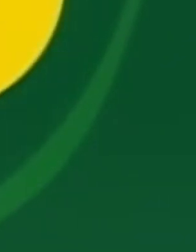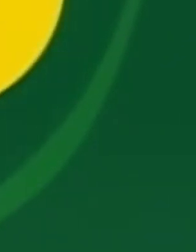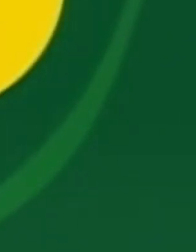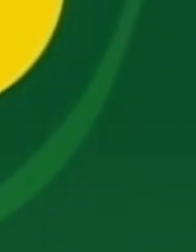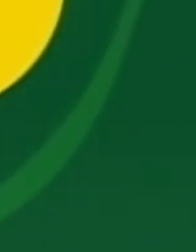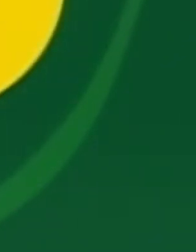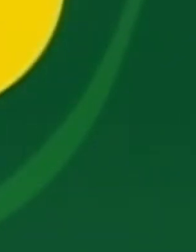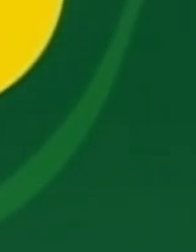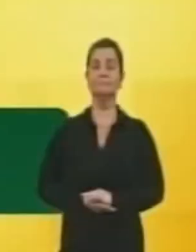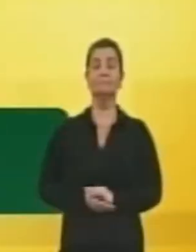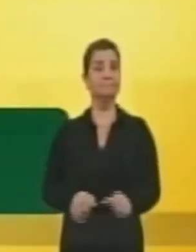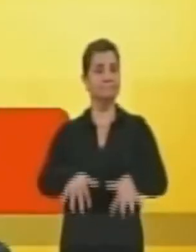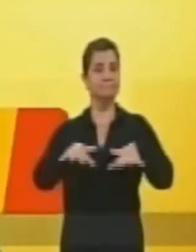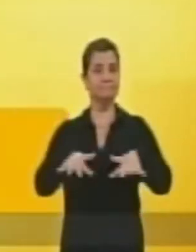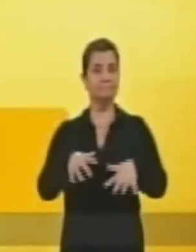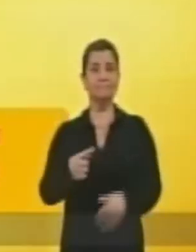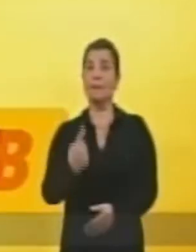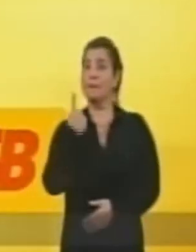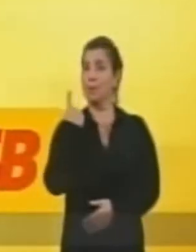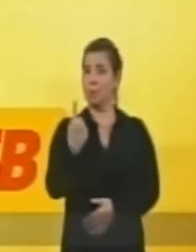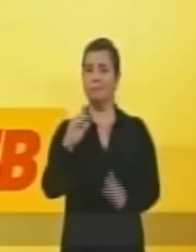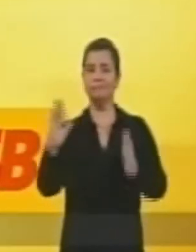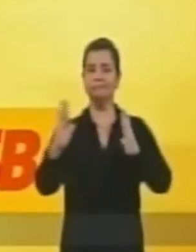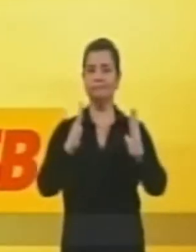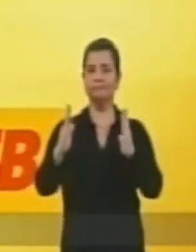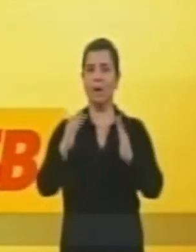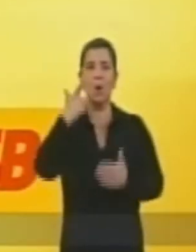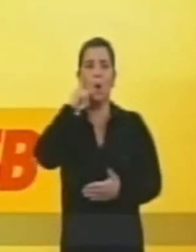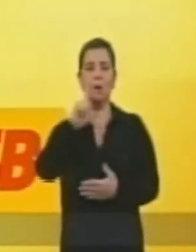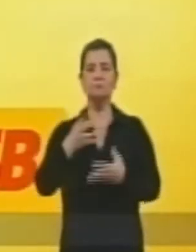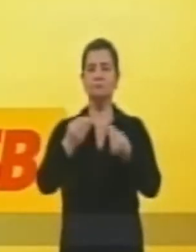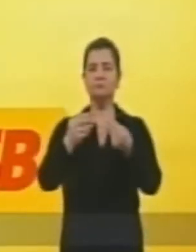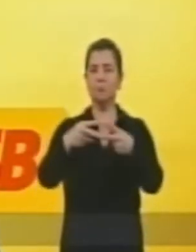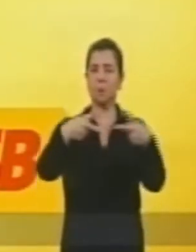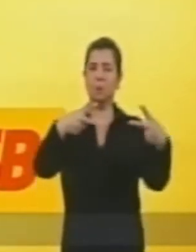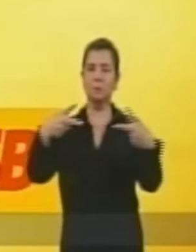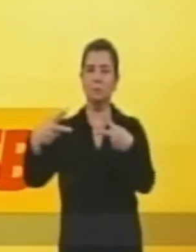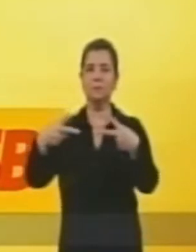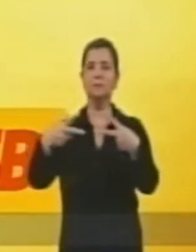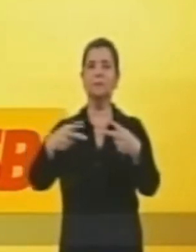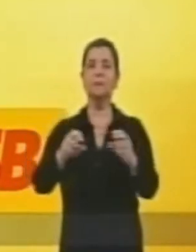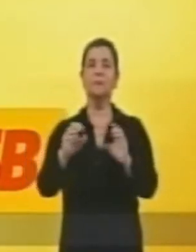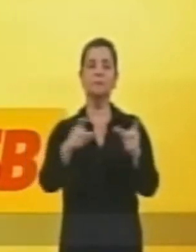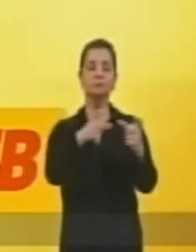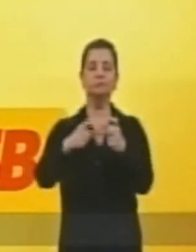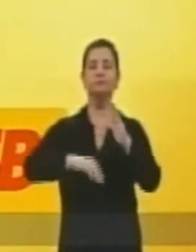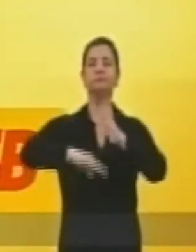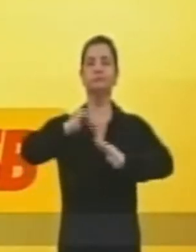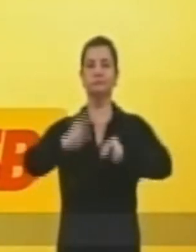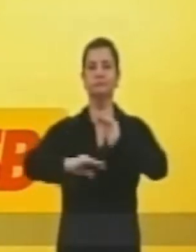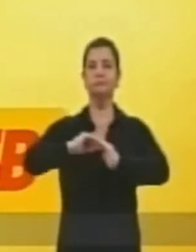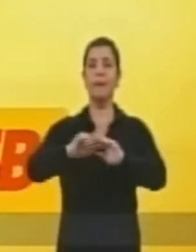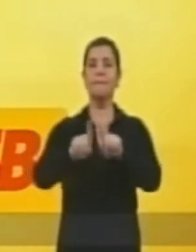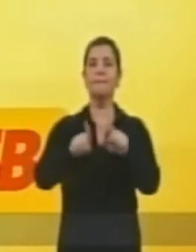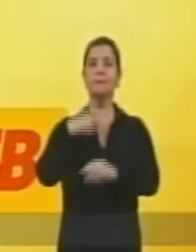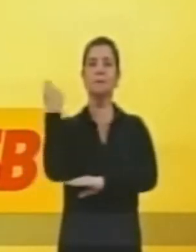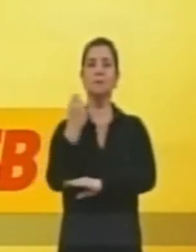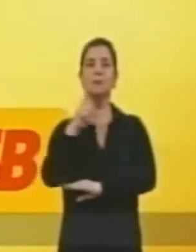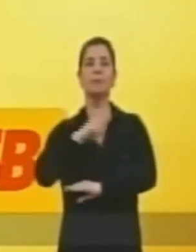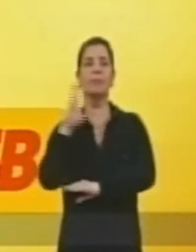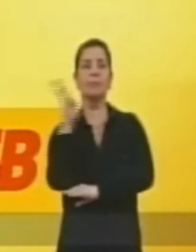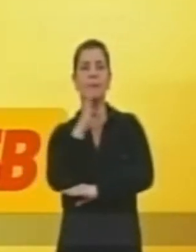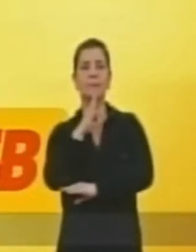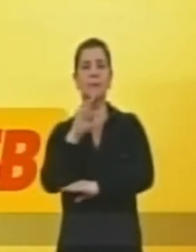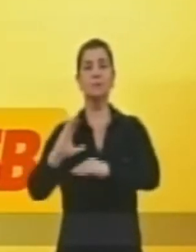PSP. Na Assembleia, em apenas um mandato, conseguimos muitas conquistas para os setores produtivos. Mas o Rio